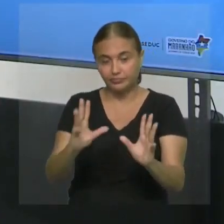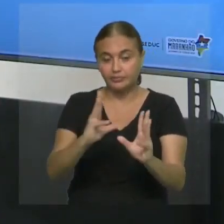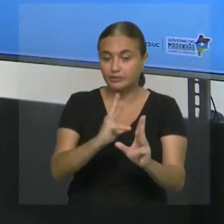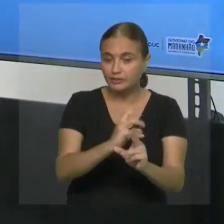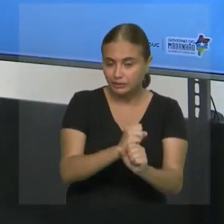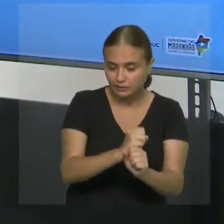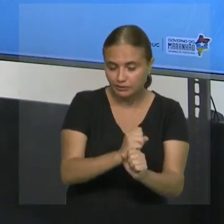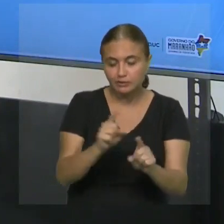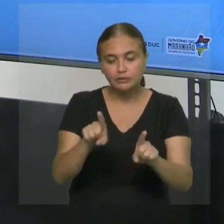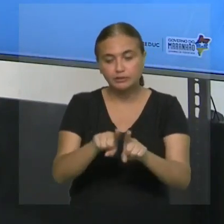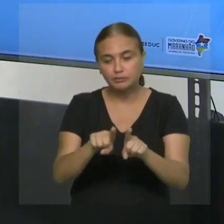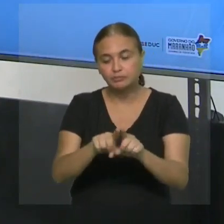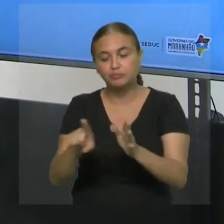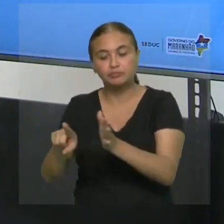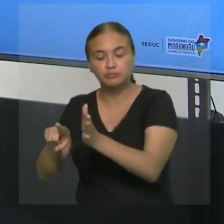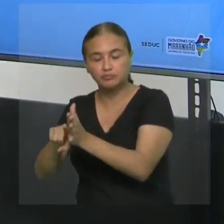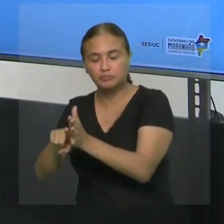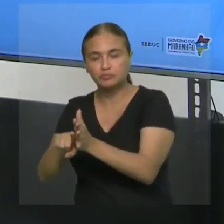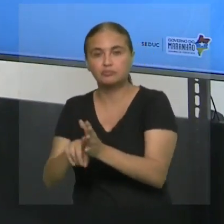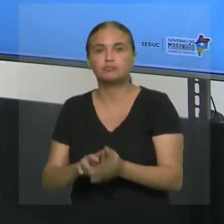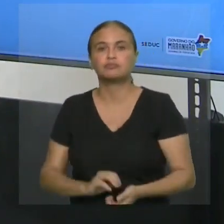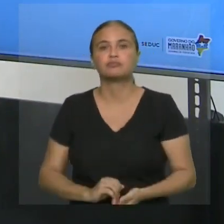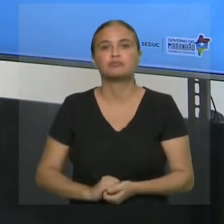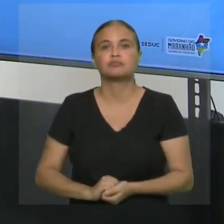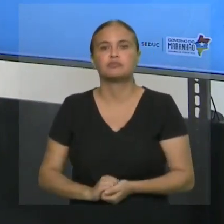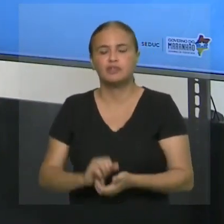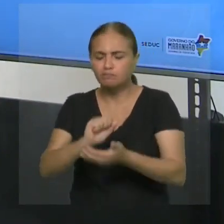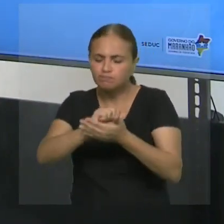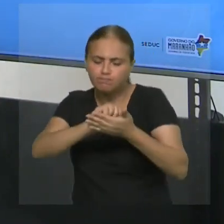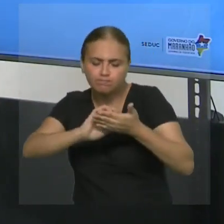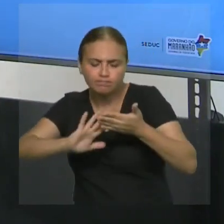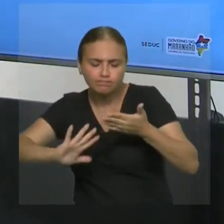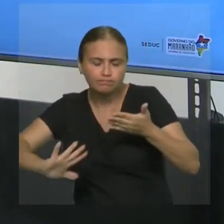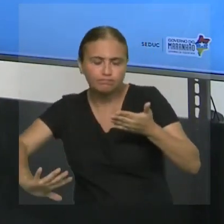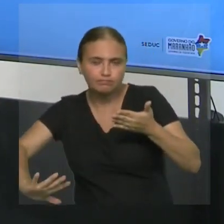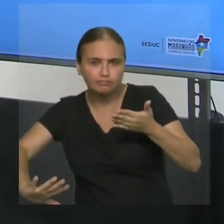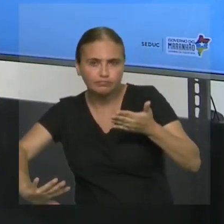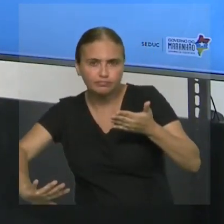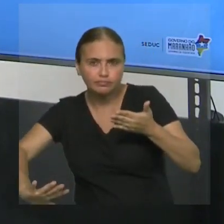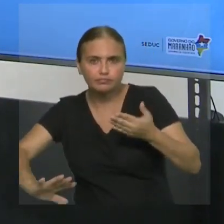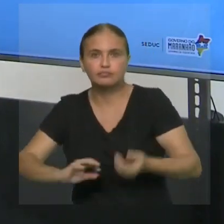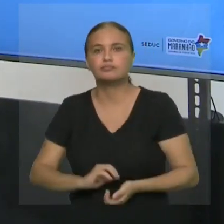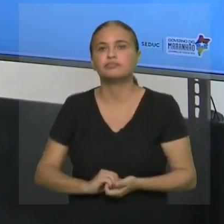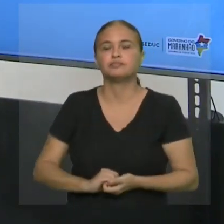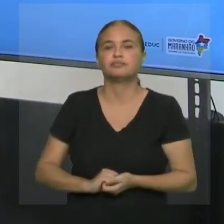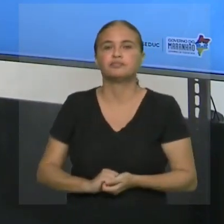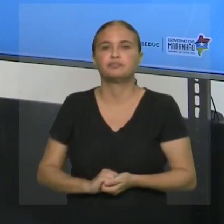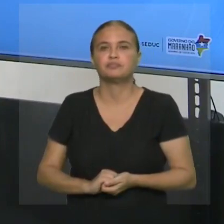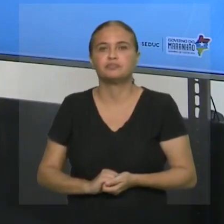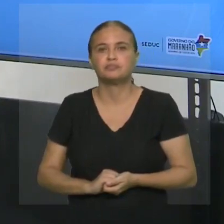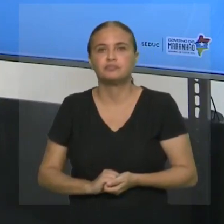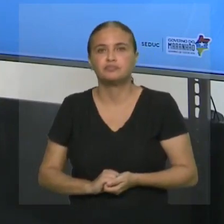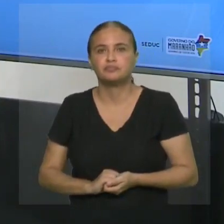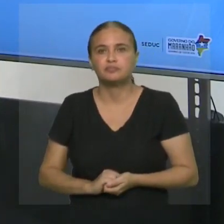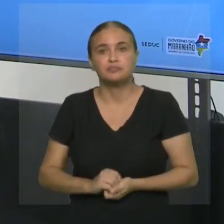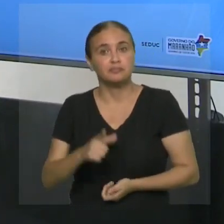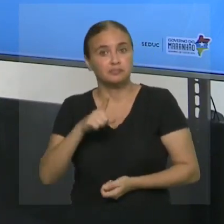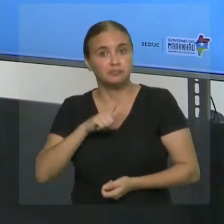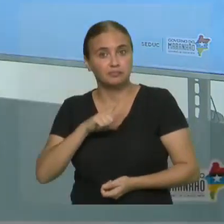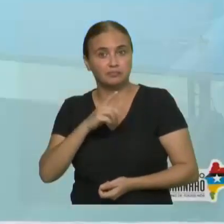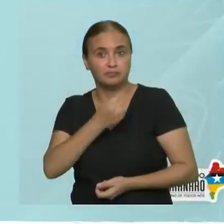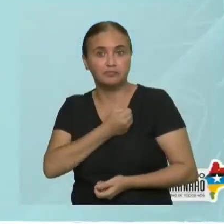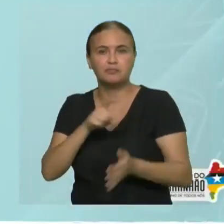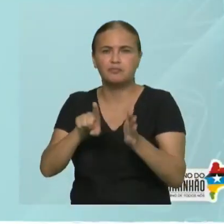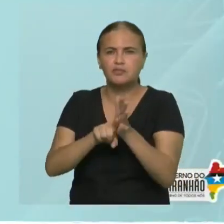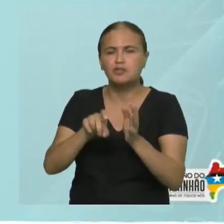subtração. E, por último, exercício. Então, vamos lá. Considere os números. Menos